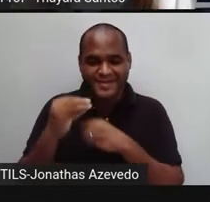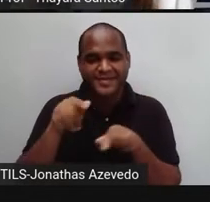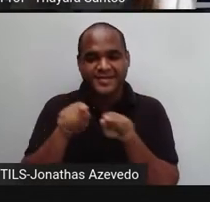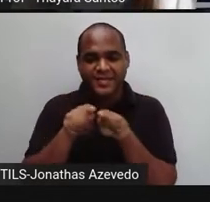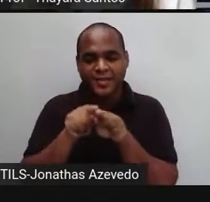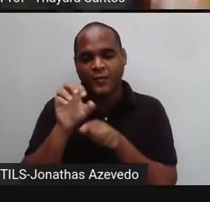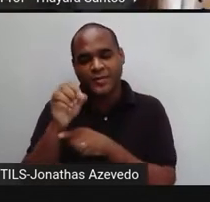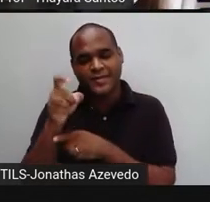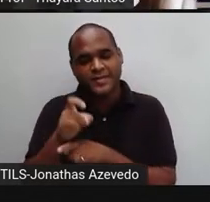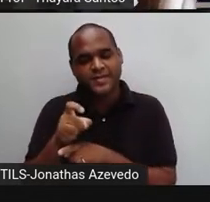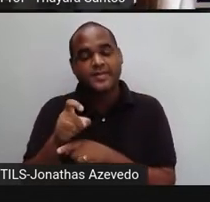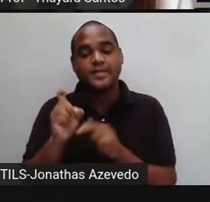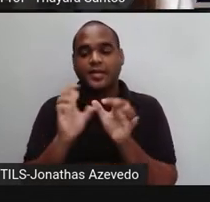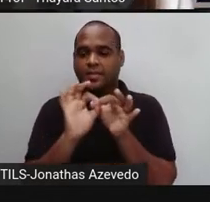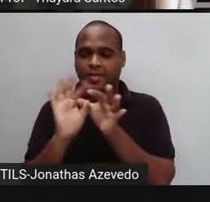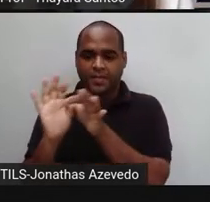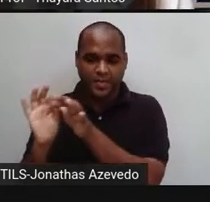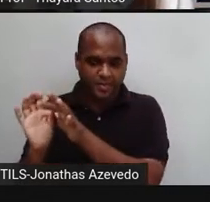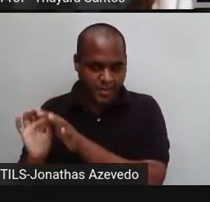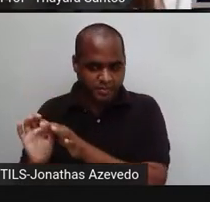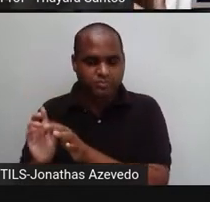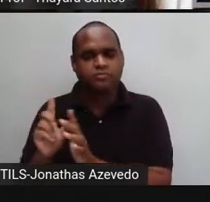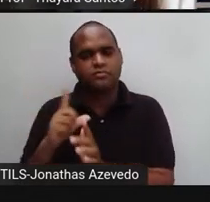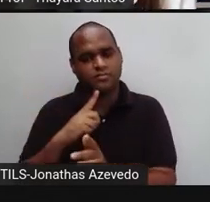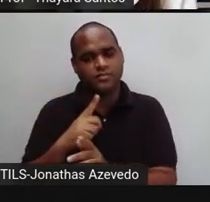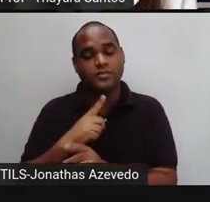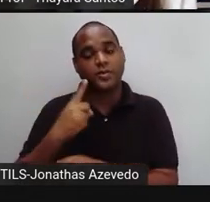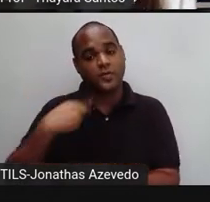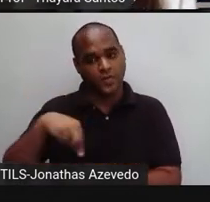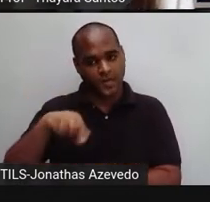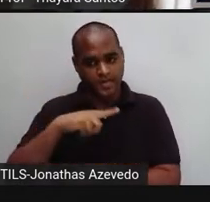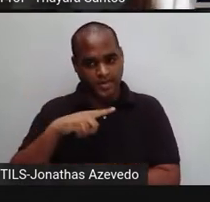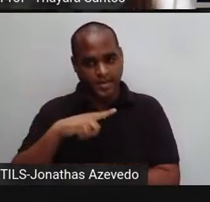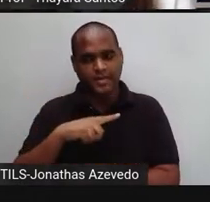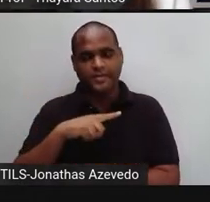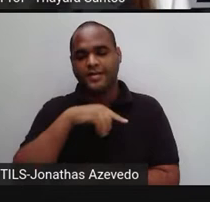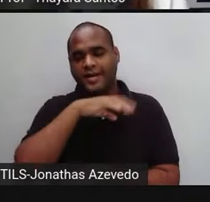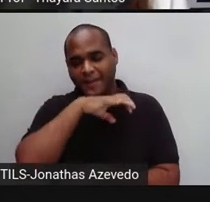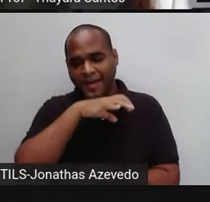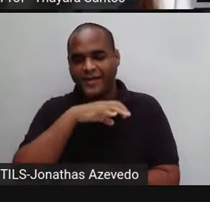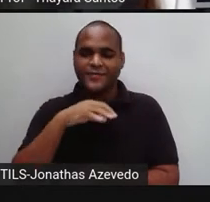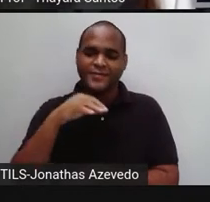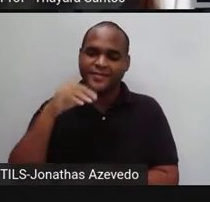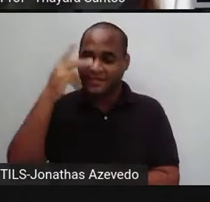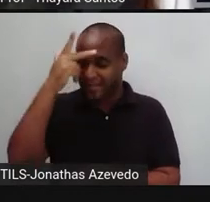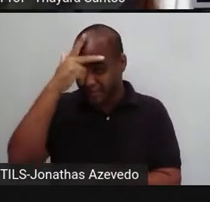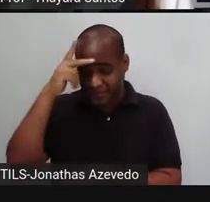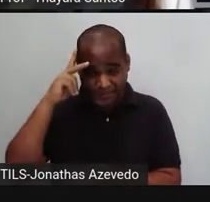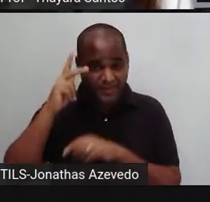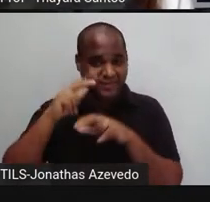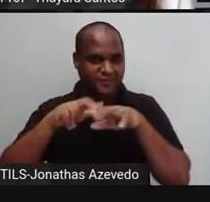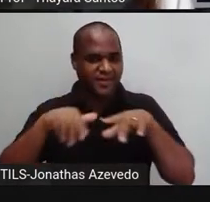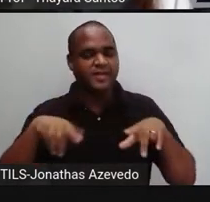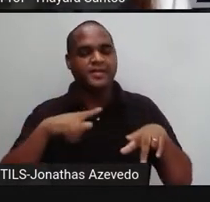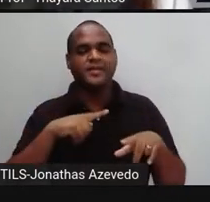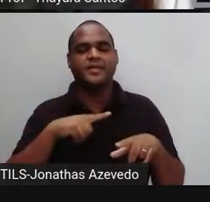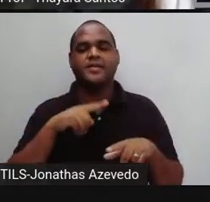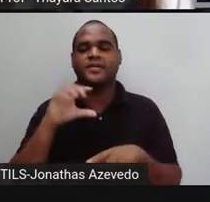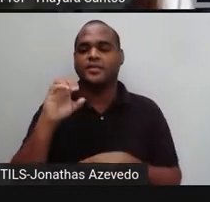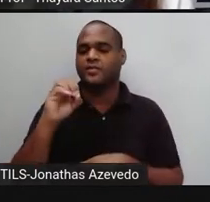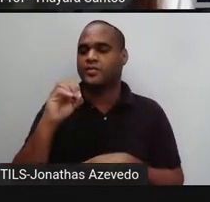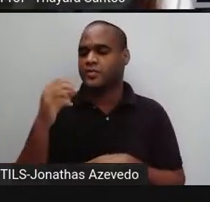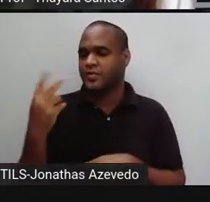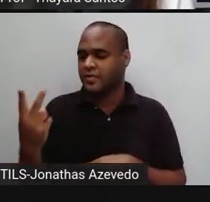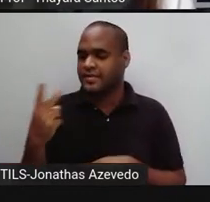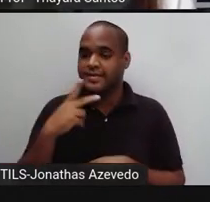O oxigênio elas liberam para a atmosfera. Aí nós, animais, vamos lá e pegamos esse oxigênio, colocamos